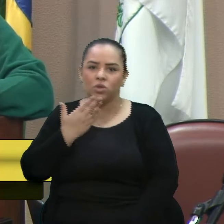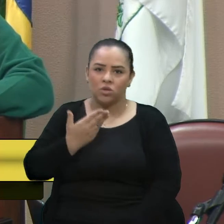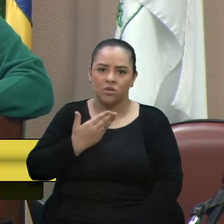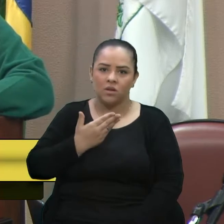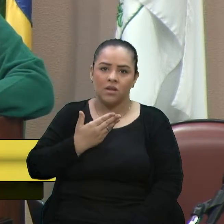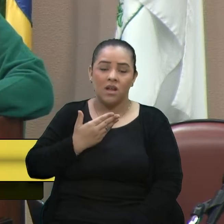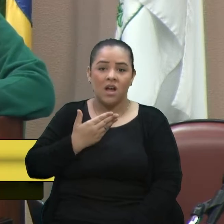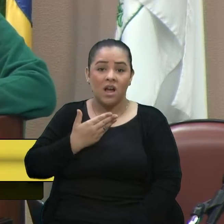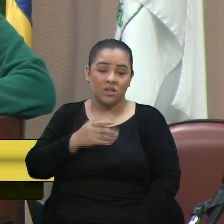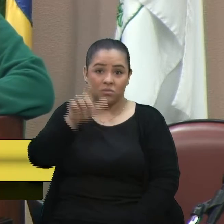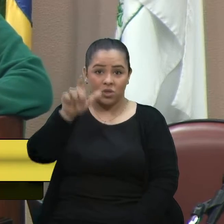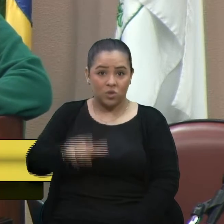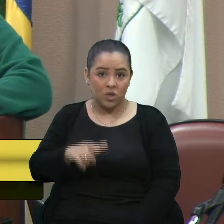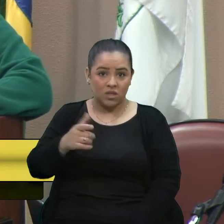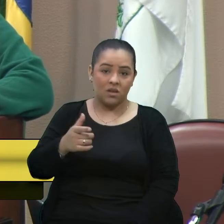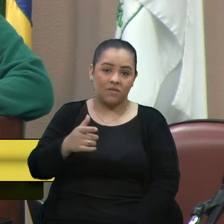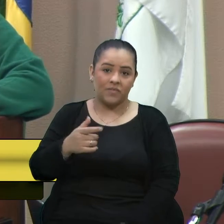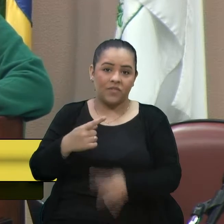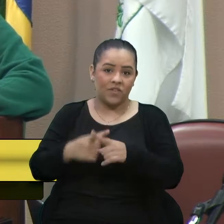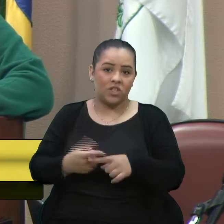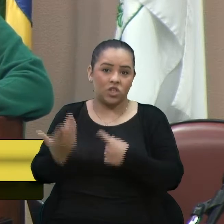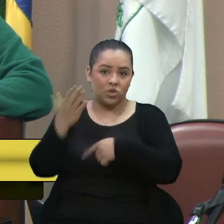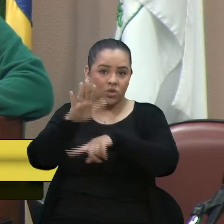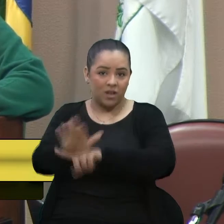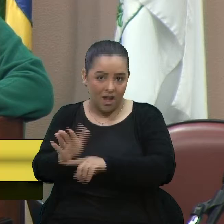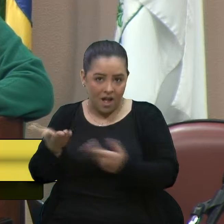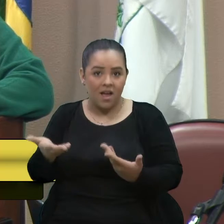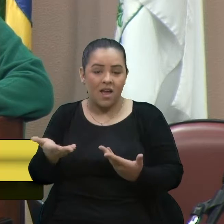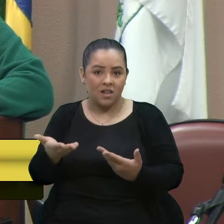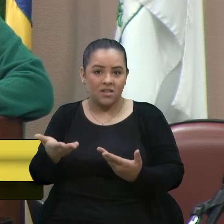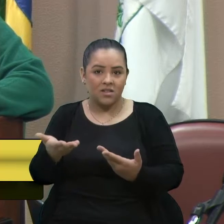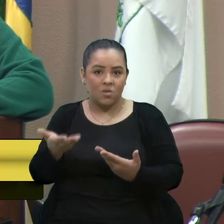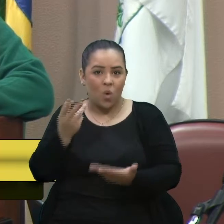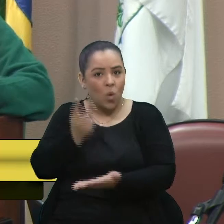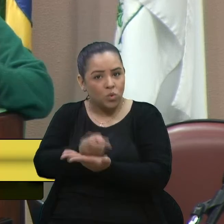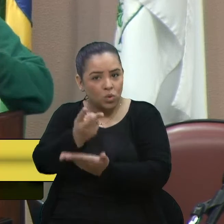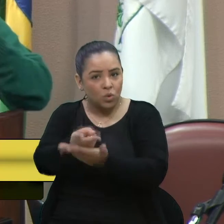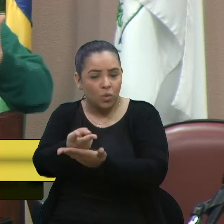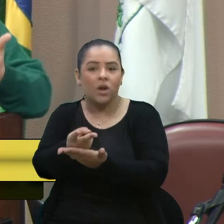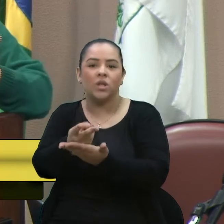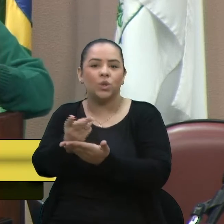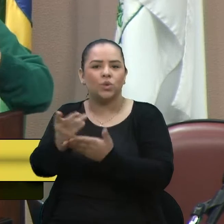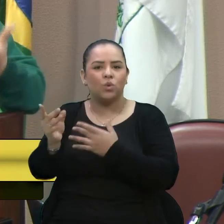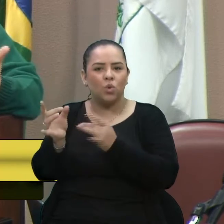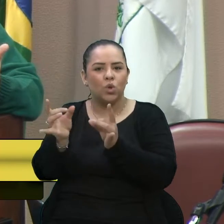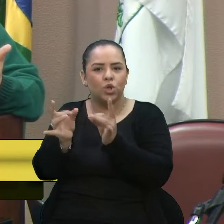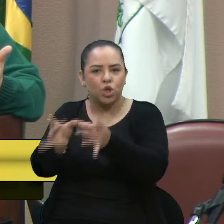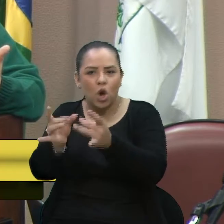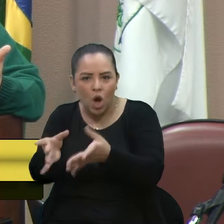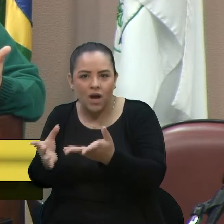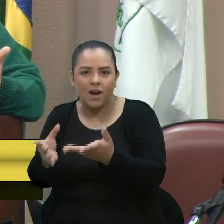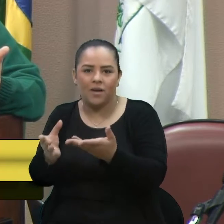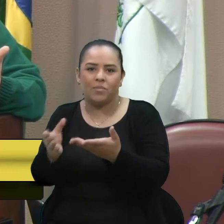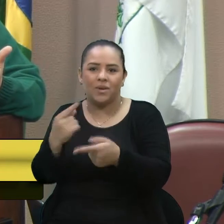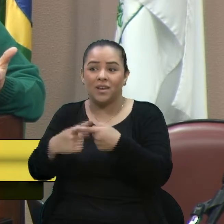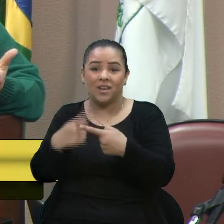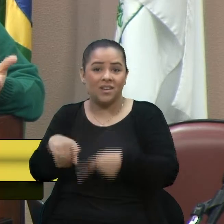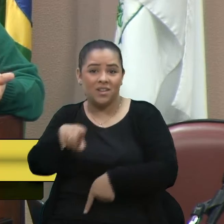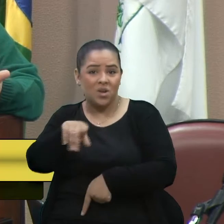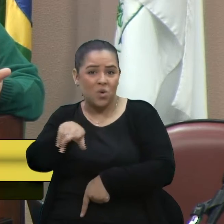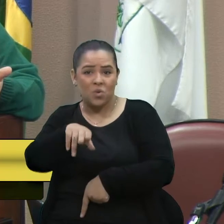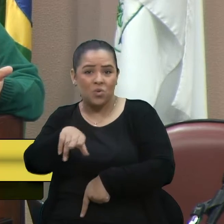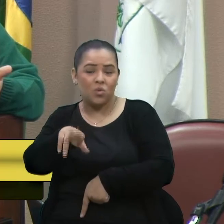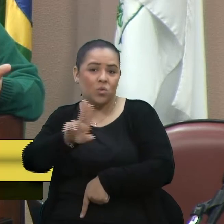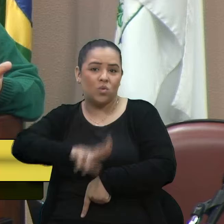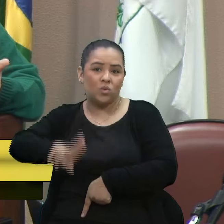invés de ajudar, estão alimentando o tráfico de drogas. Porque as pessoas estão ali para usar, dar boa